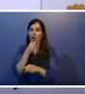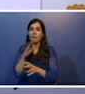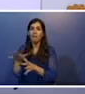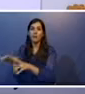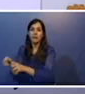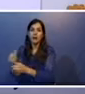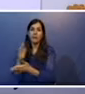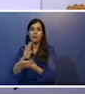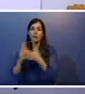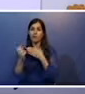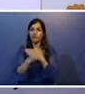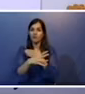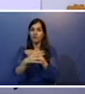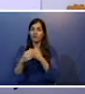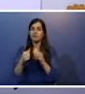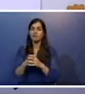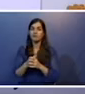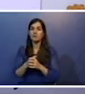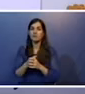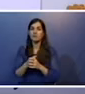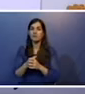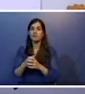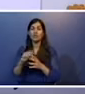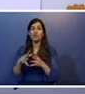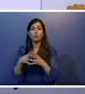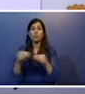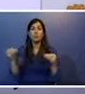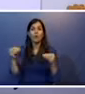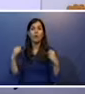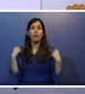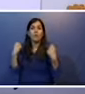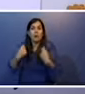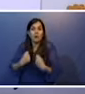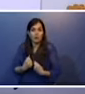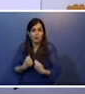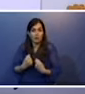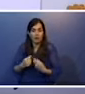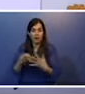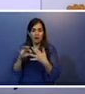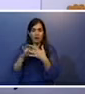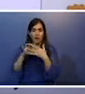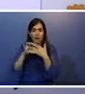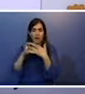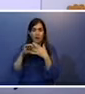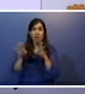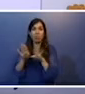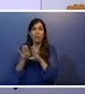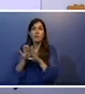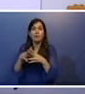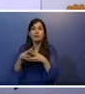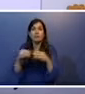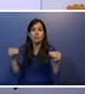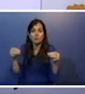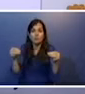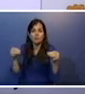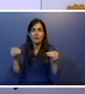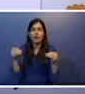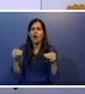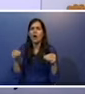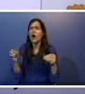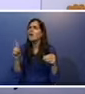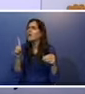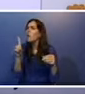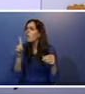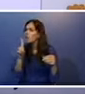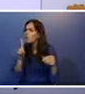agora na pedra, sem o paletó. E o dedo, sem a aliança. O toco de vela apaga-se